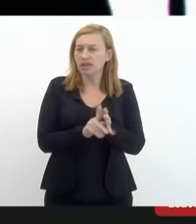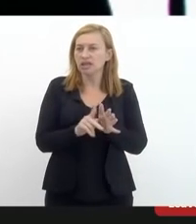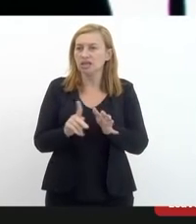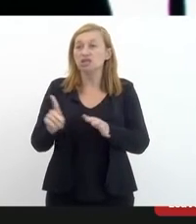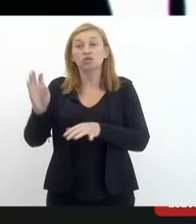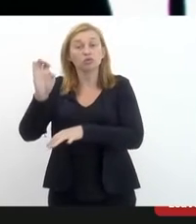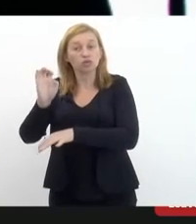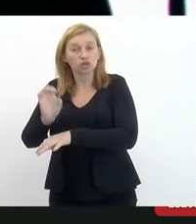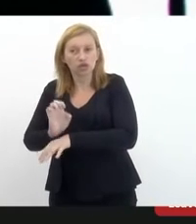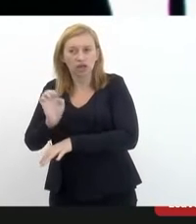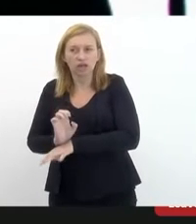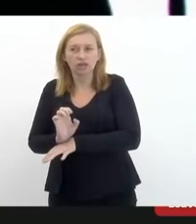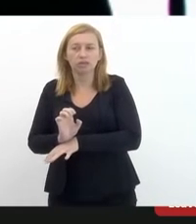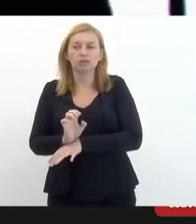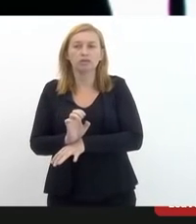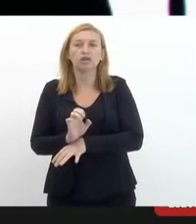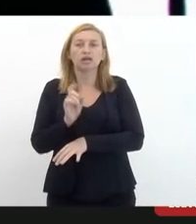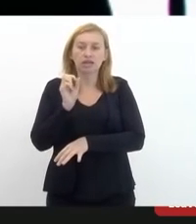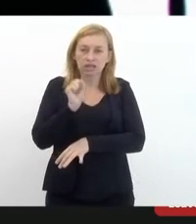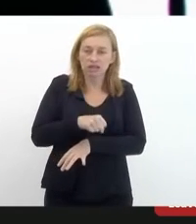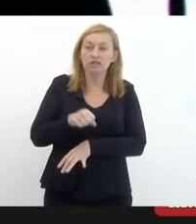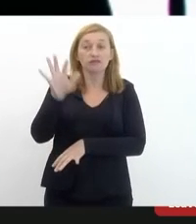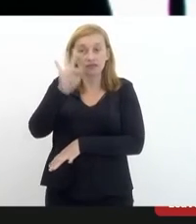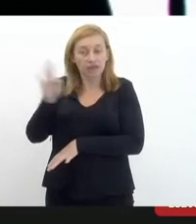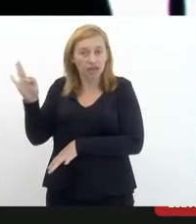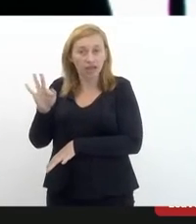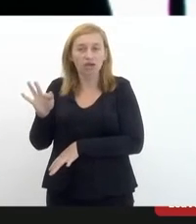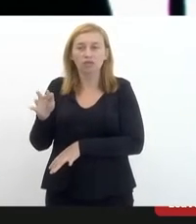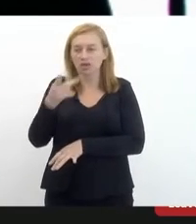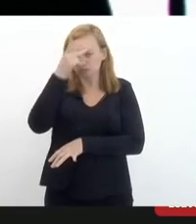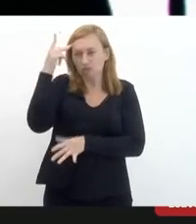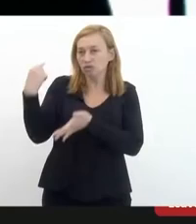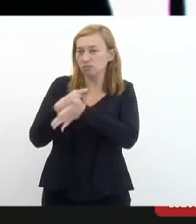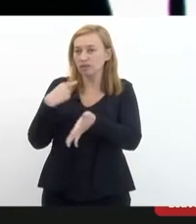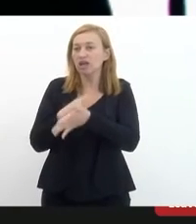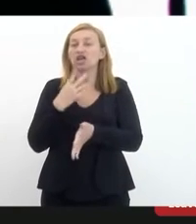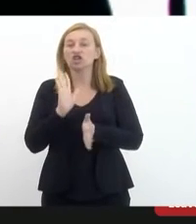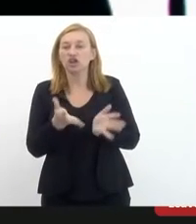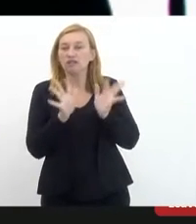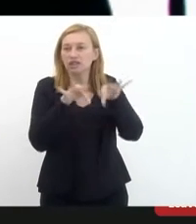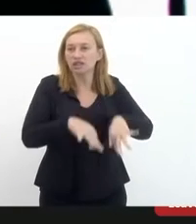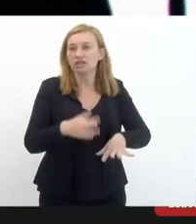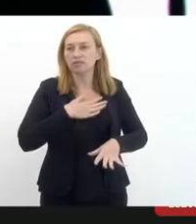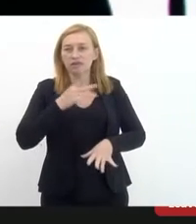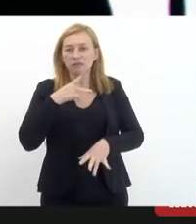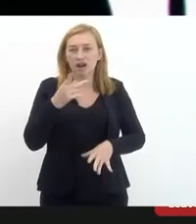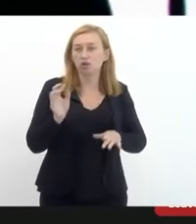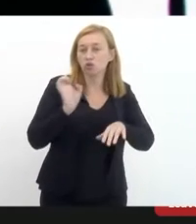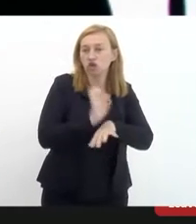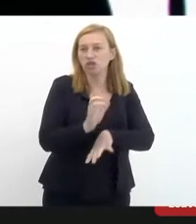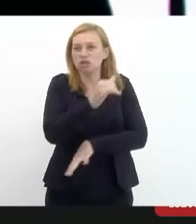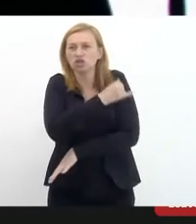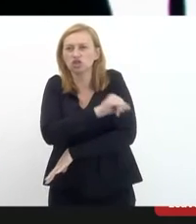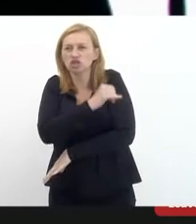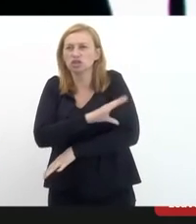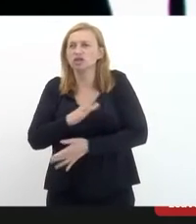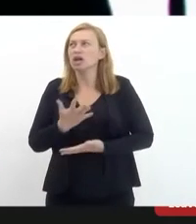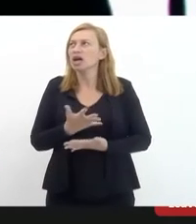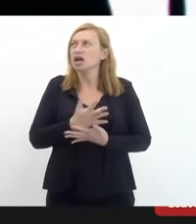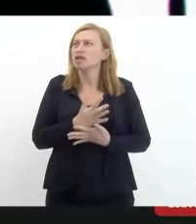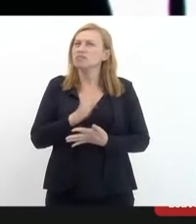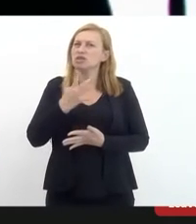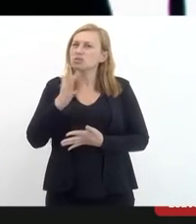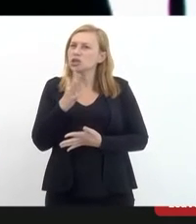federal. Muitas pessoas me perguntaram isso. E só terminando já a minha fala, o Estado do Rio de Janeiro, ele conta com cerca de